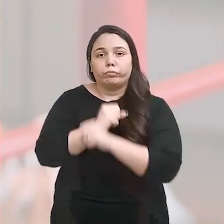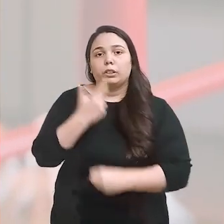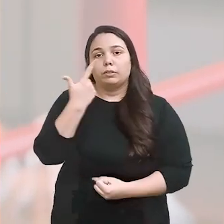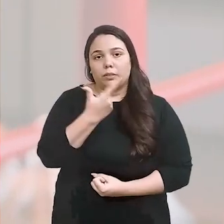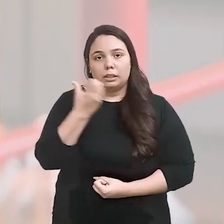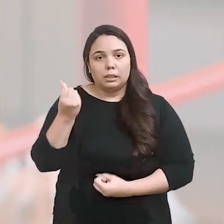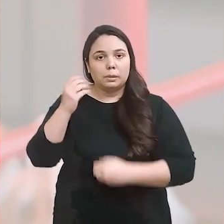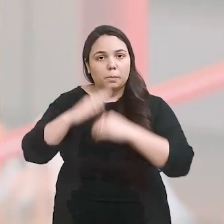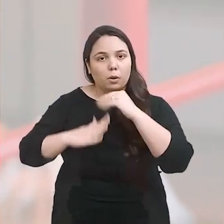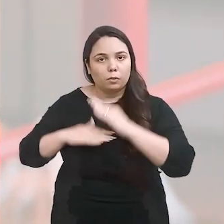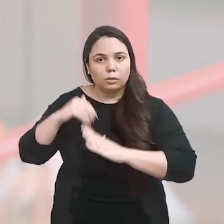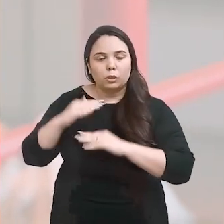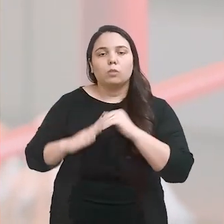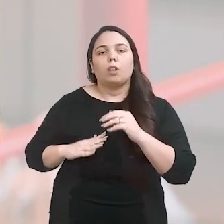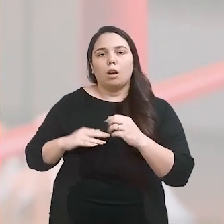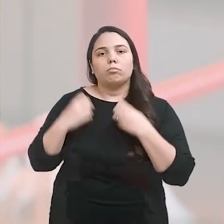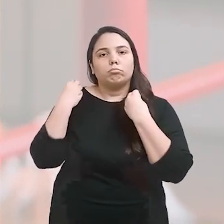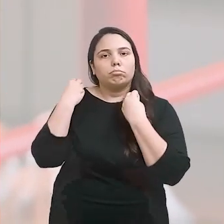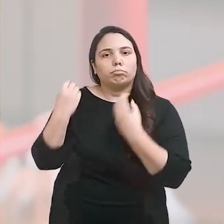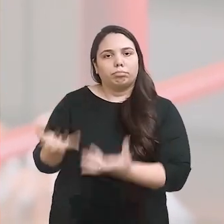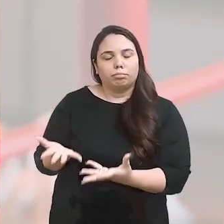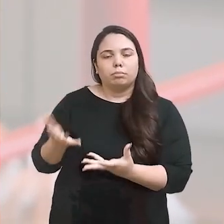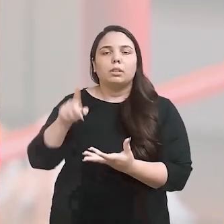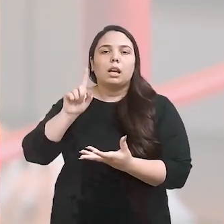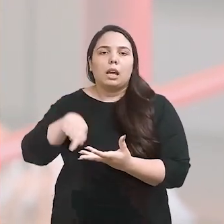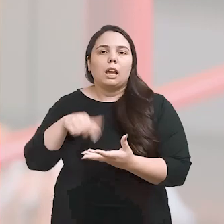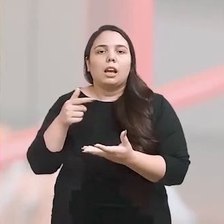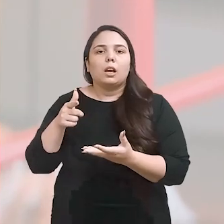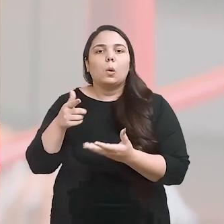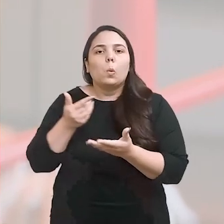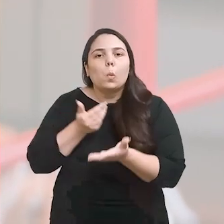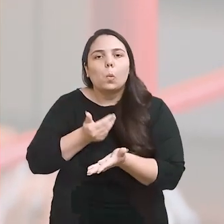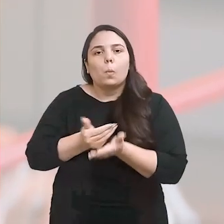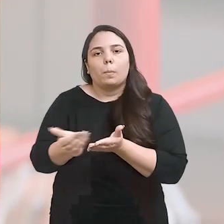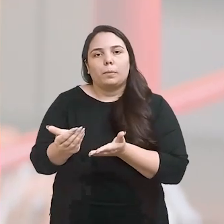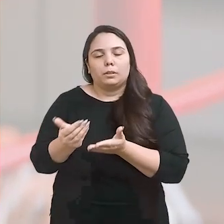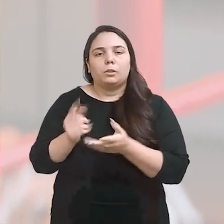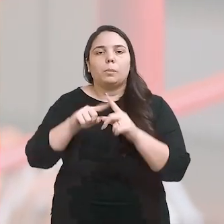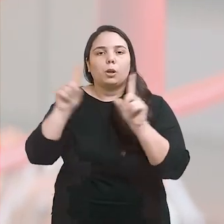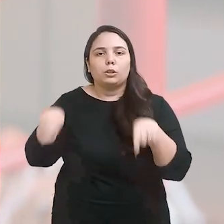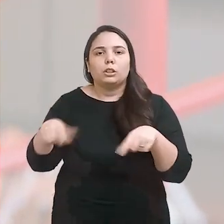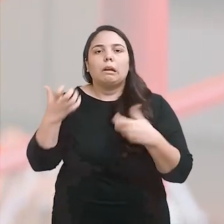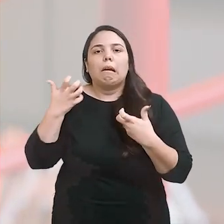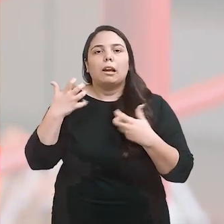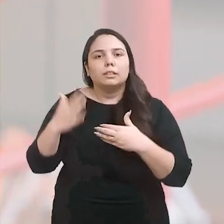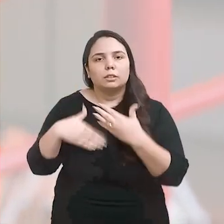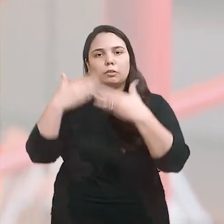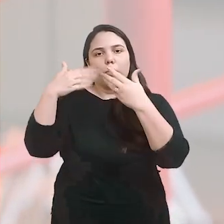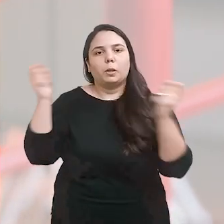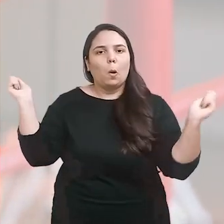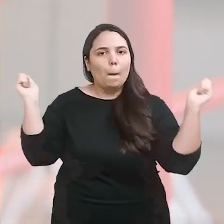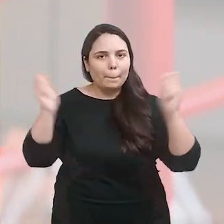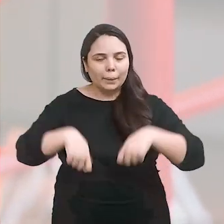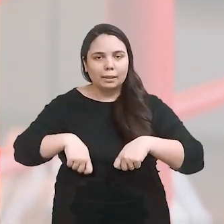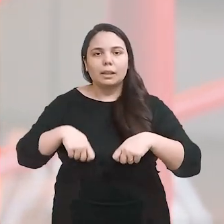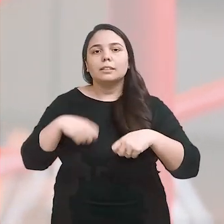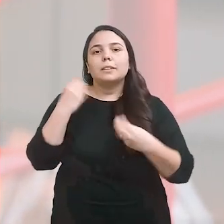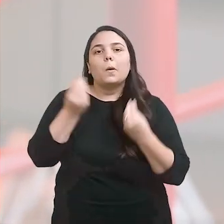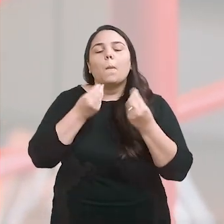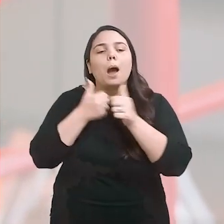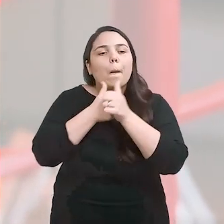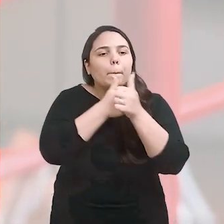todo, 26 profissionais de saúde foram contemplados pela iniciativa que teve como objetivo o desenvolvimento de